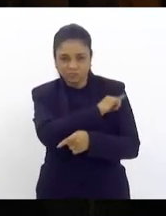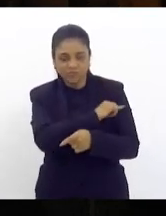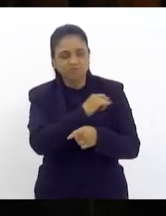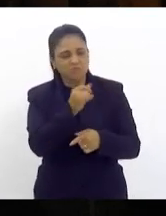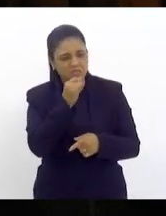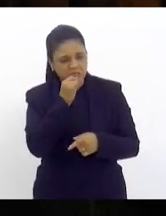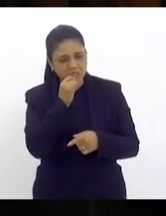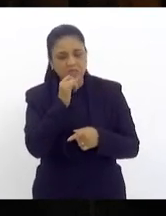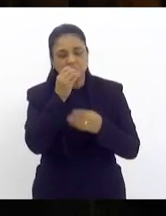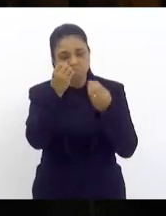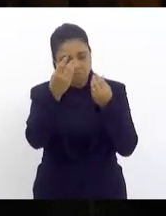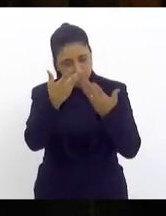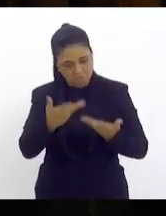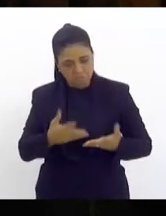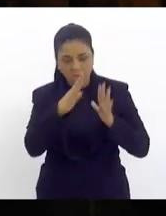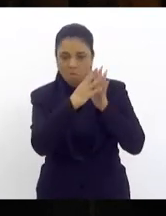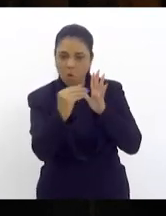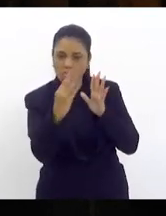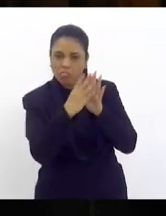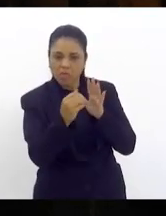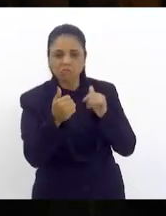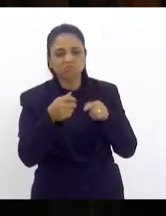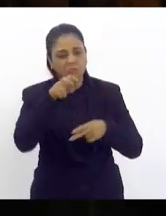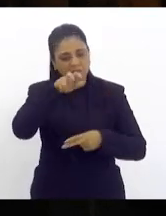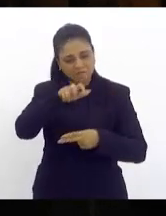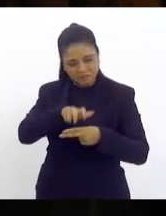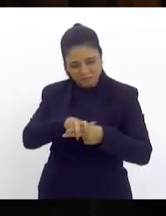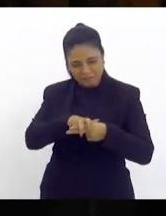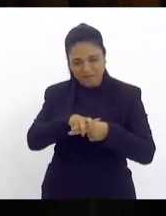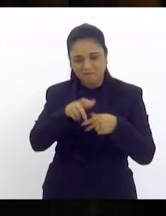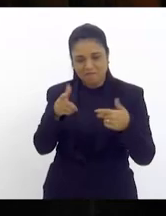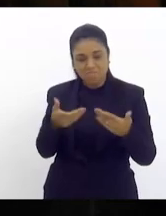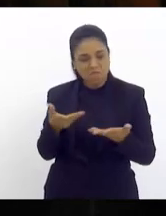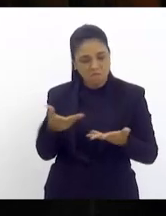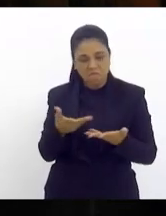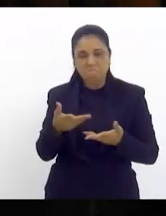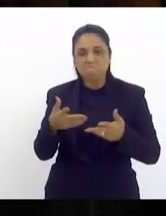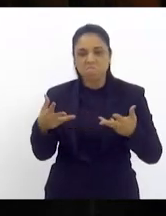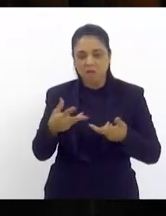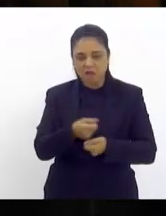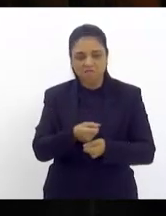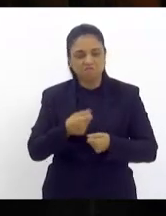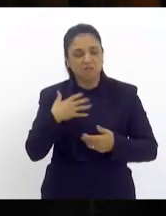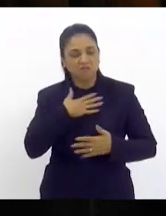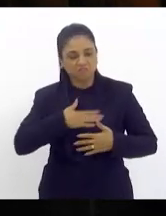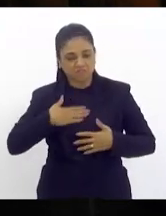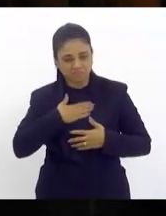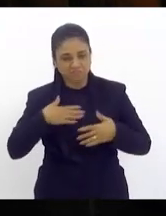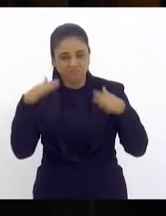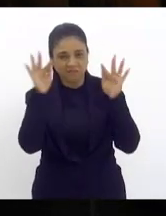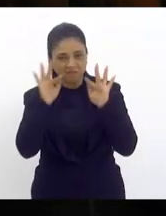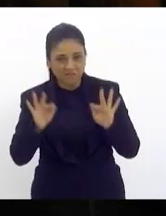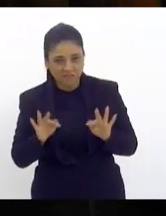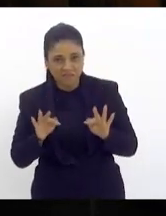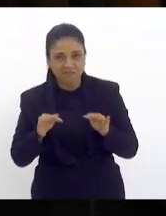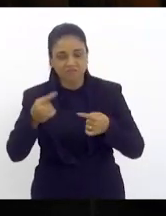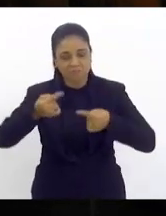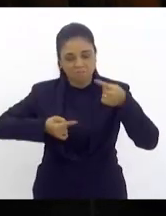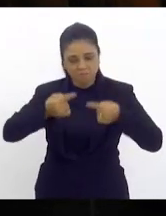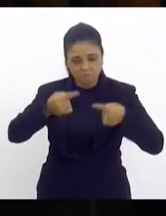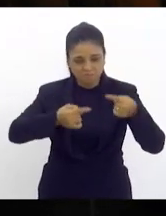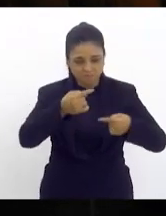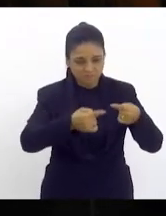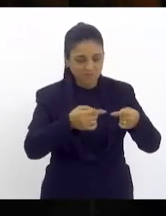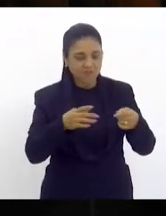também na presidência lhe caiu muito bem e fiquei muito feliz desse bate bola habitacional da bancada do